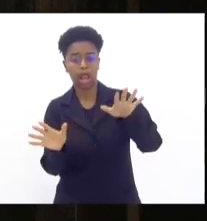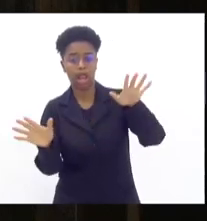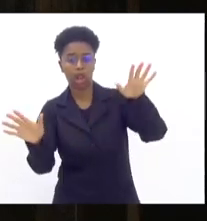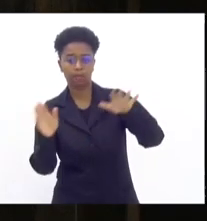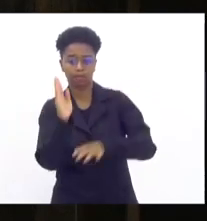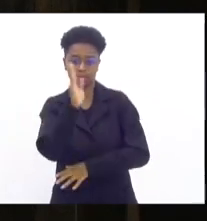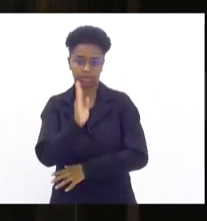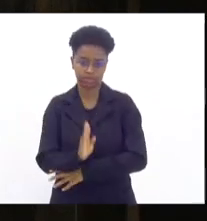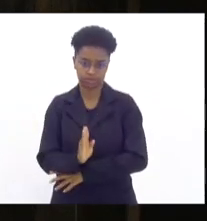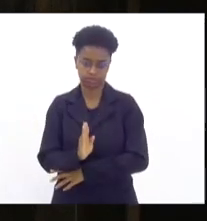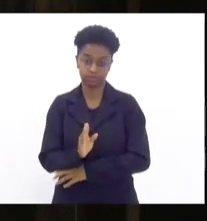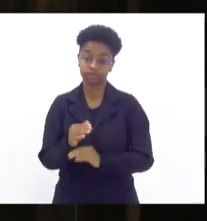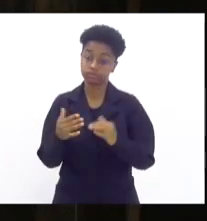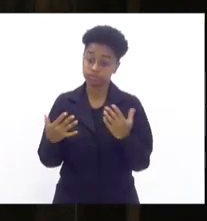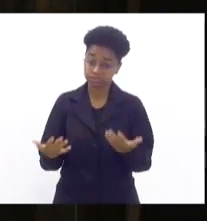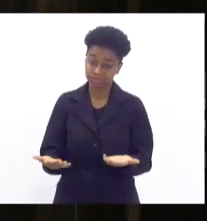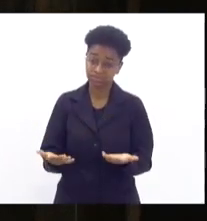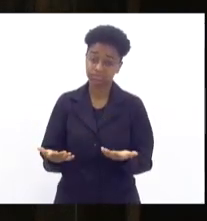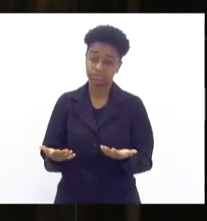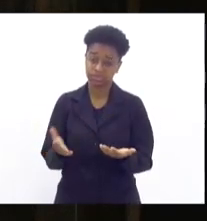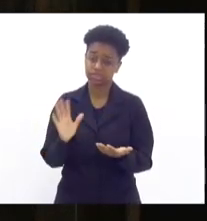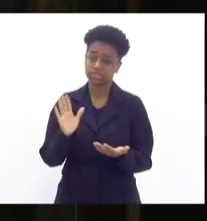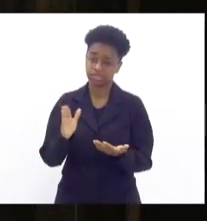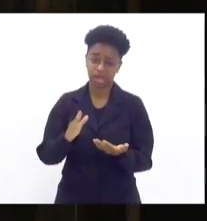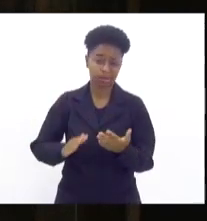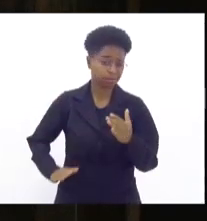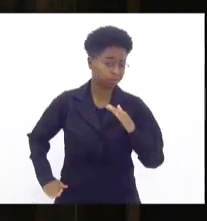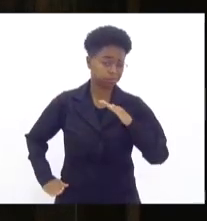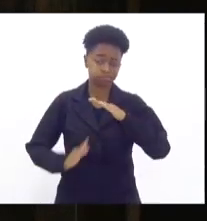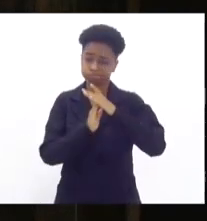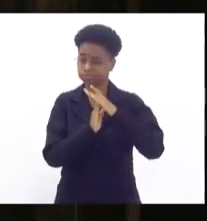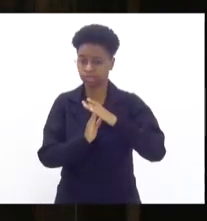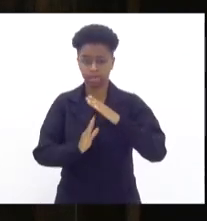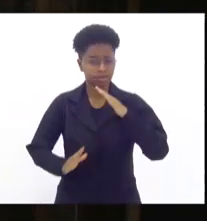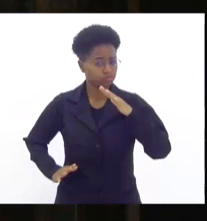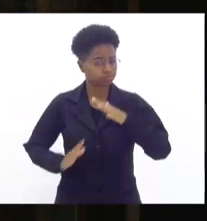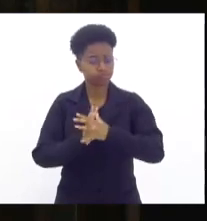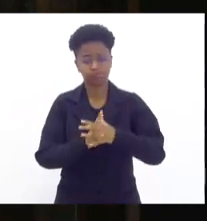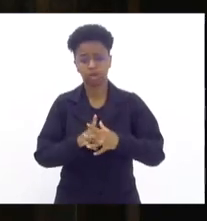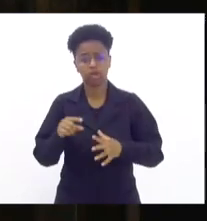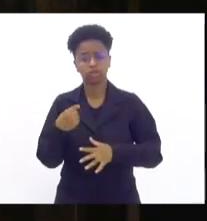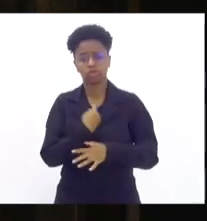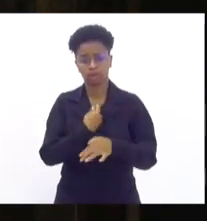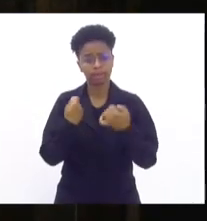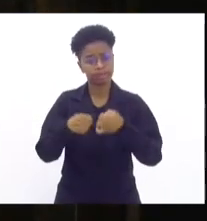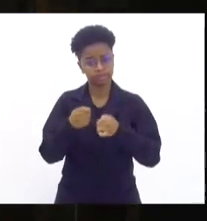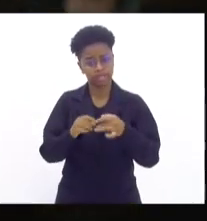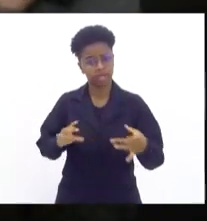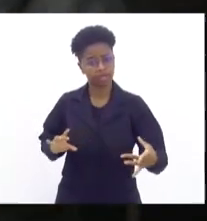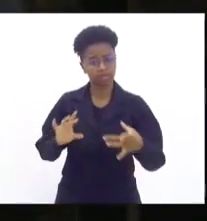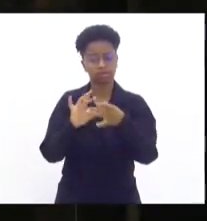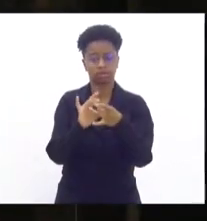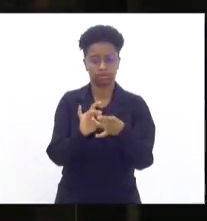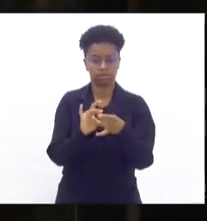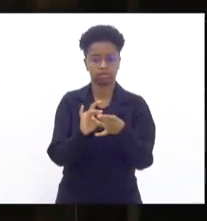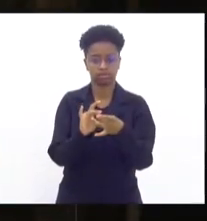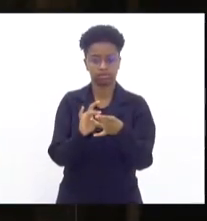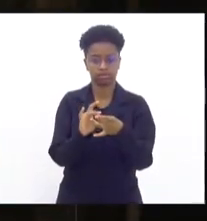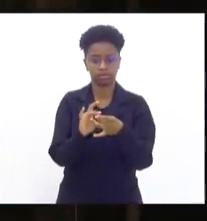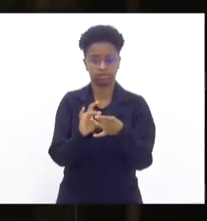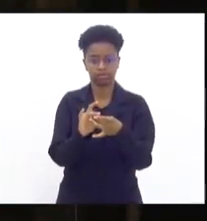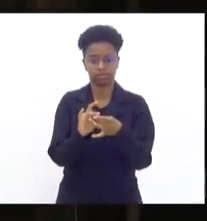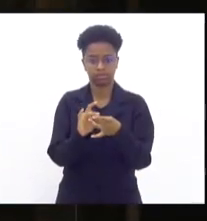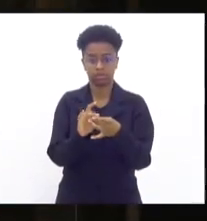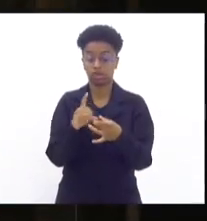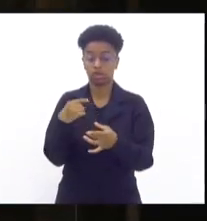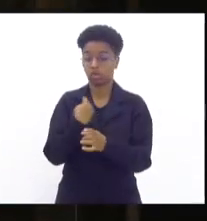e já passou da hora de realmente nós integrarmos o nosso Viajantes Arme